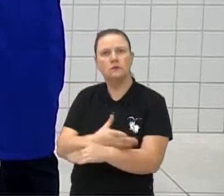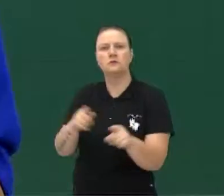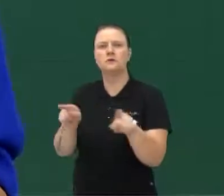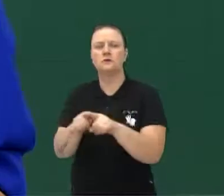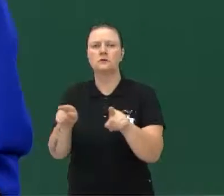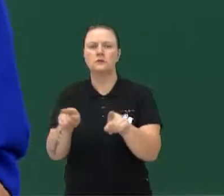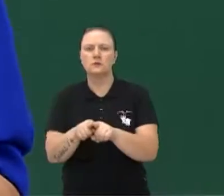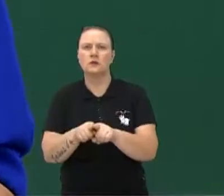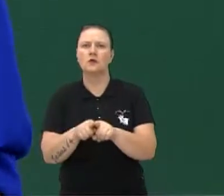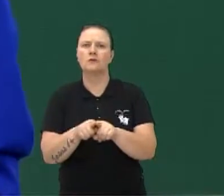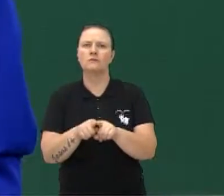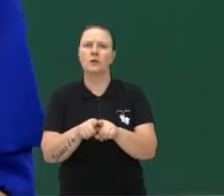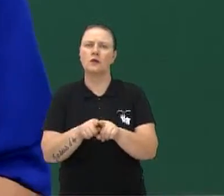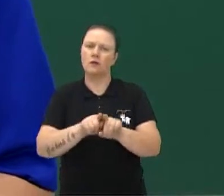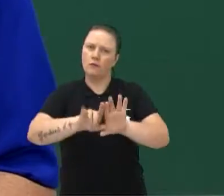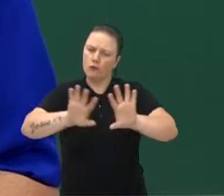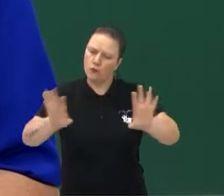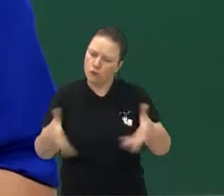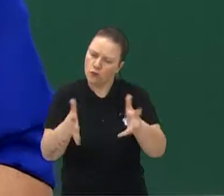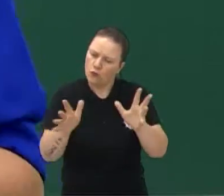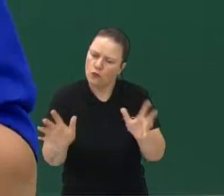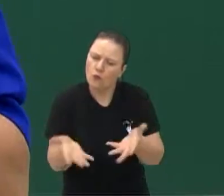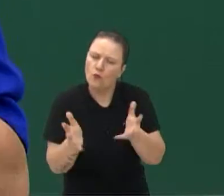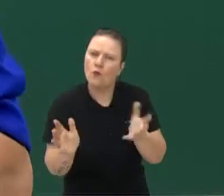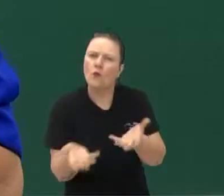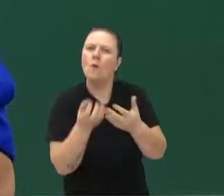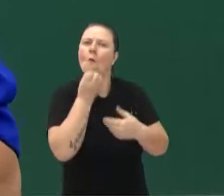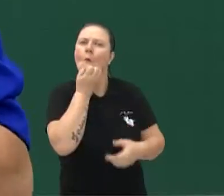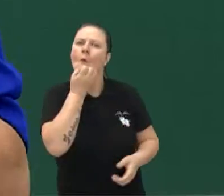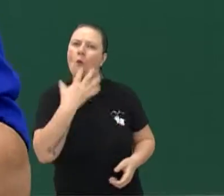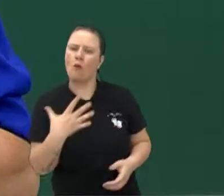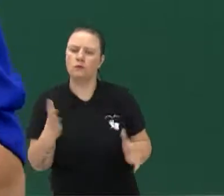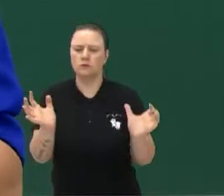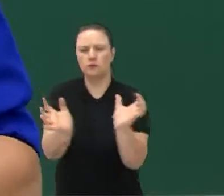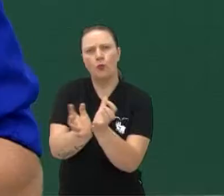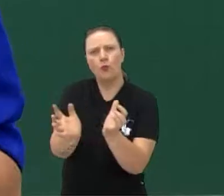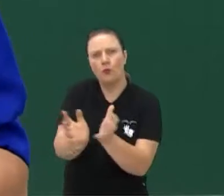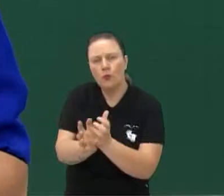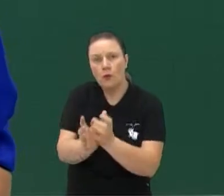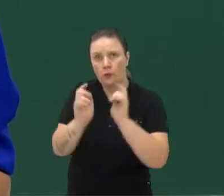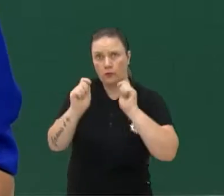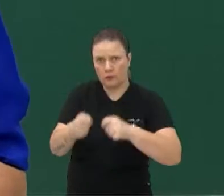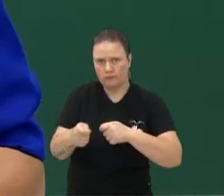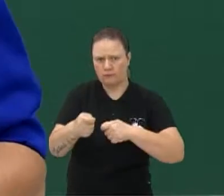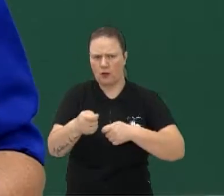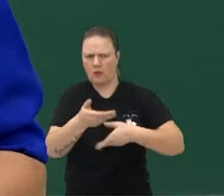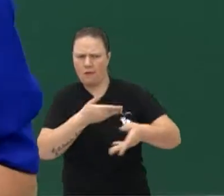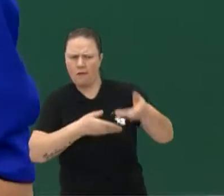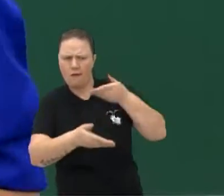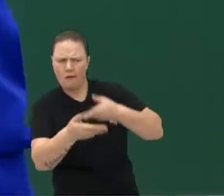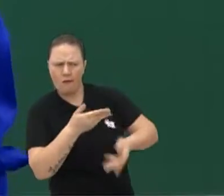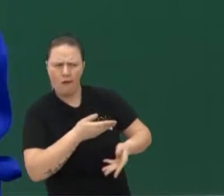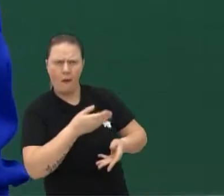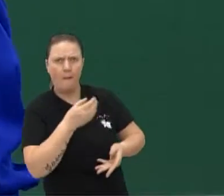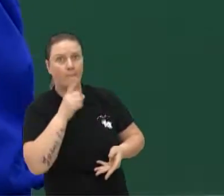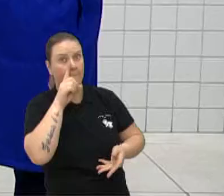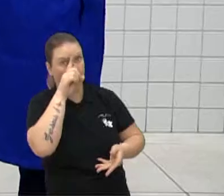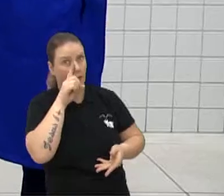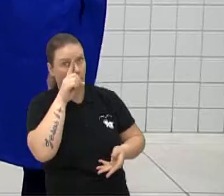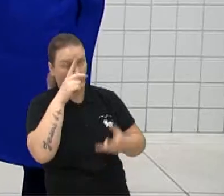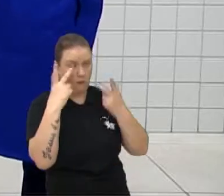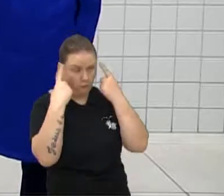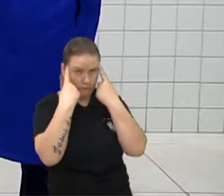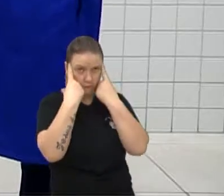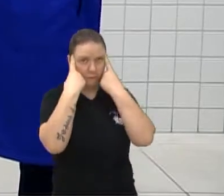trouxe algo bom para um grupo que poderia se envolver facilmente com a violência. Então olha só.